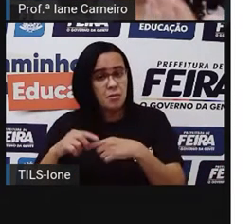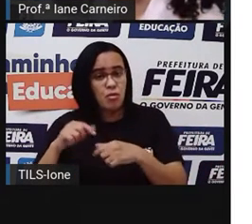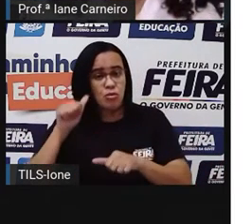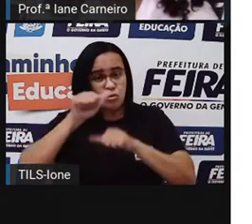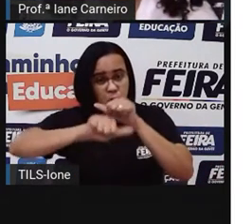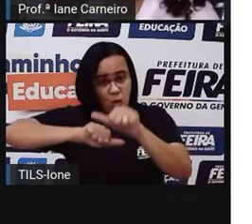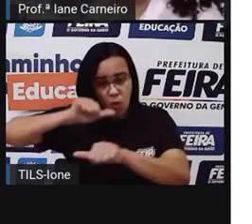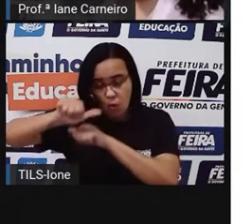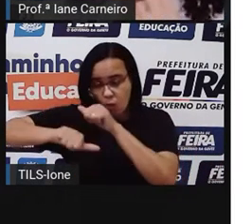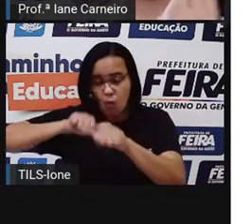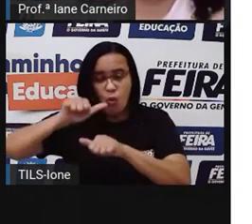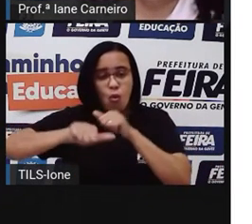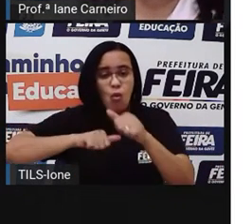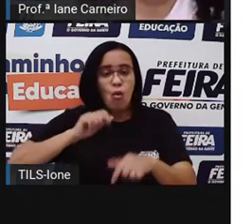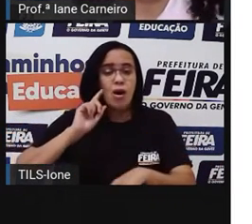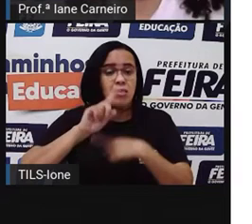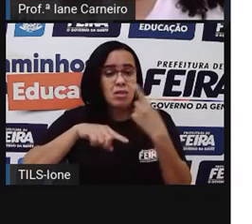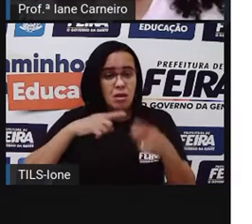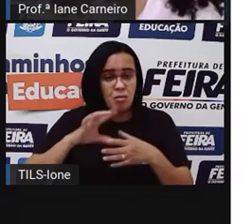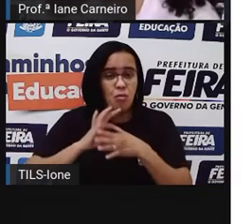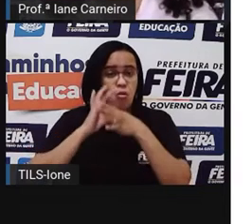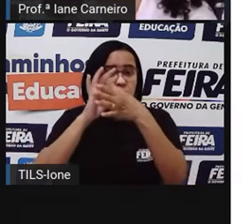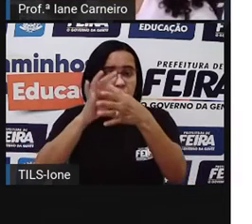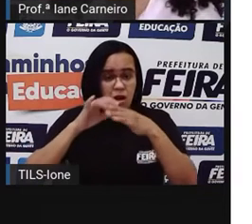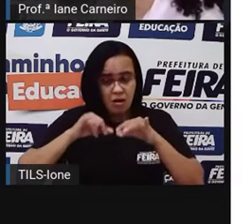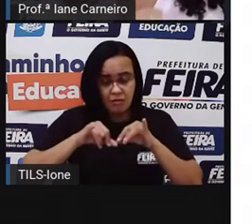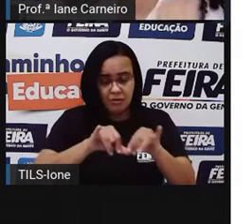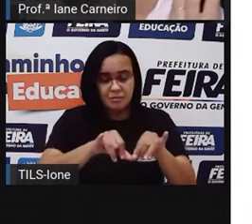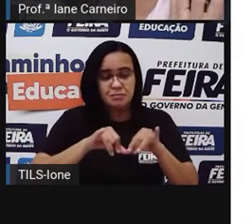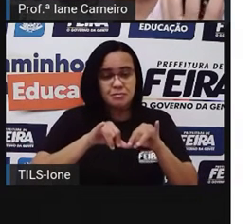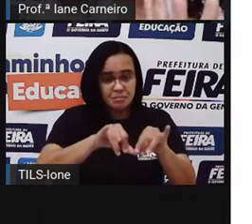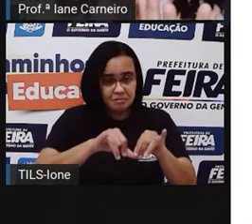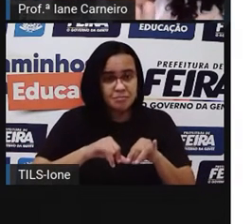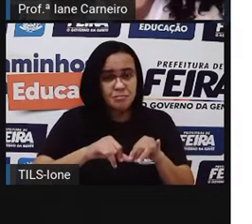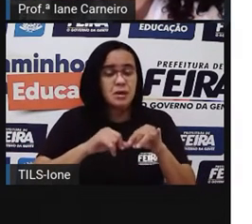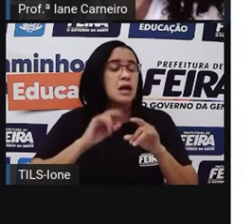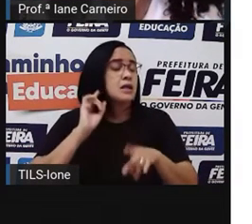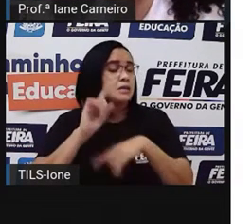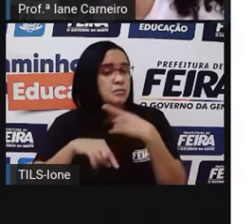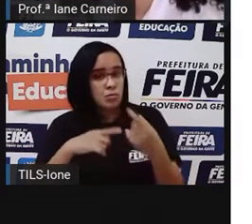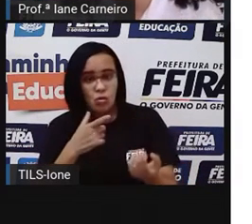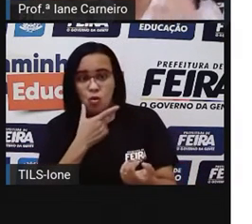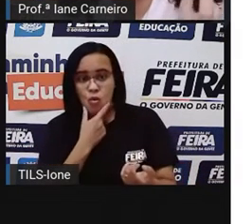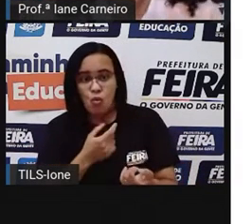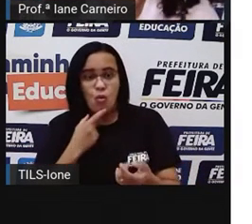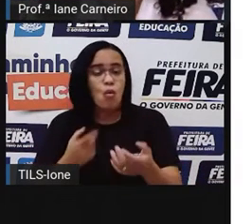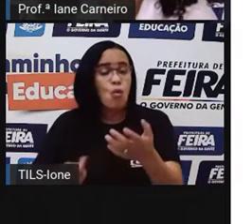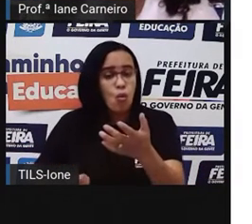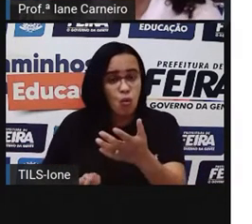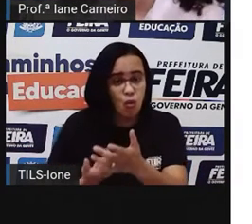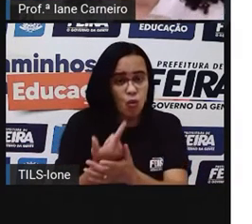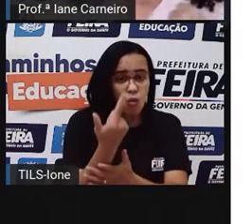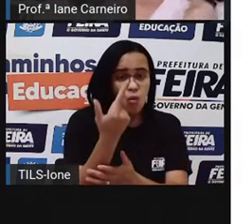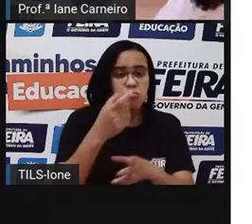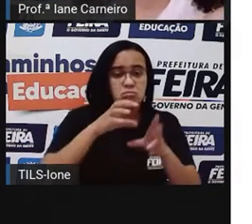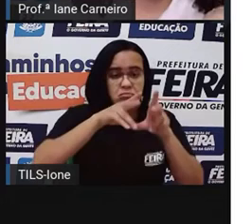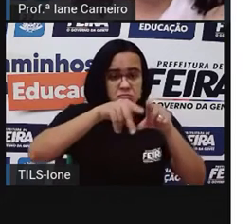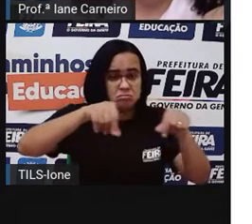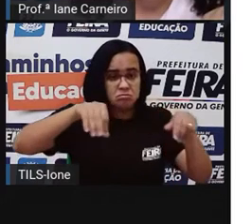supermercado, né? O padeiro, a pessoa que vai fazer o pão, compra a farinha, compra os ingredientes, né?